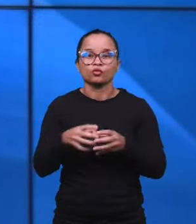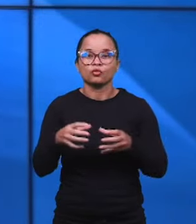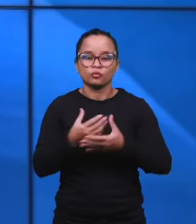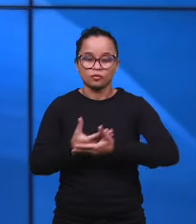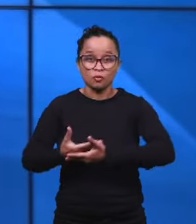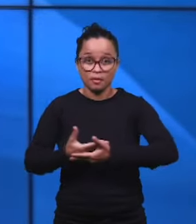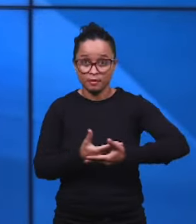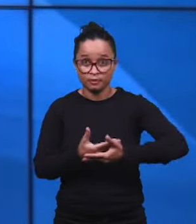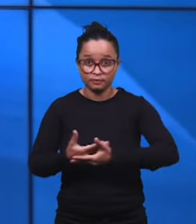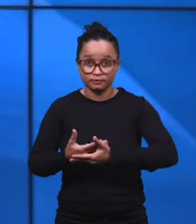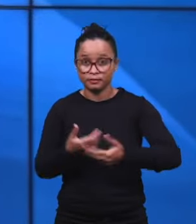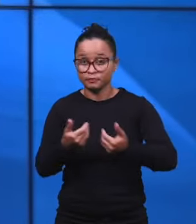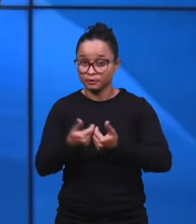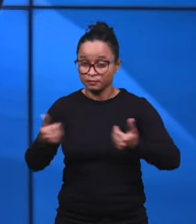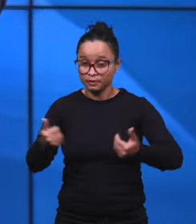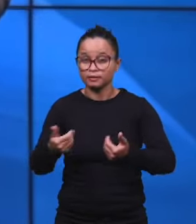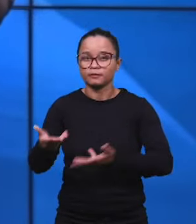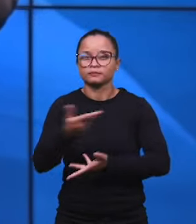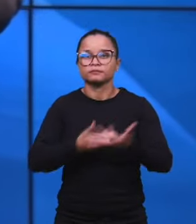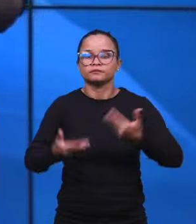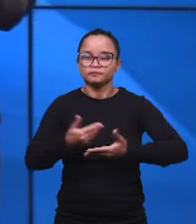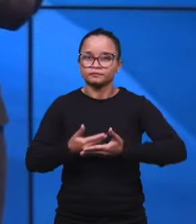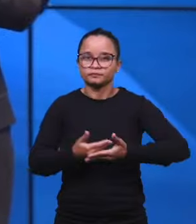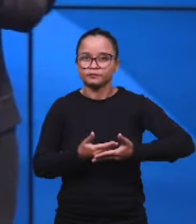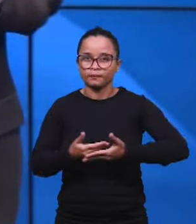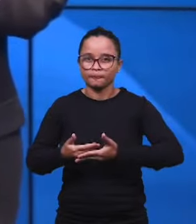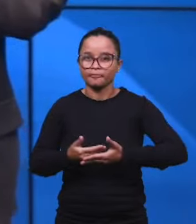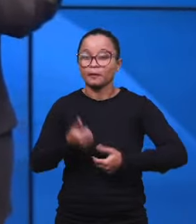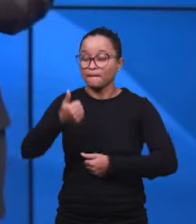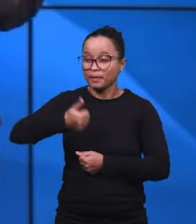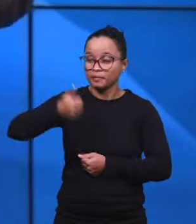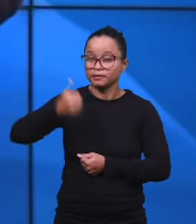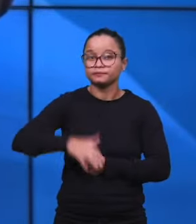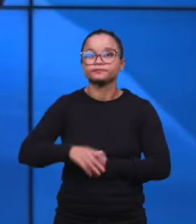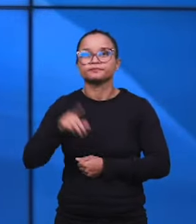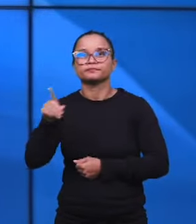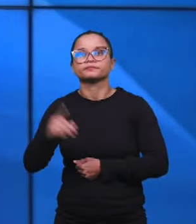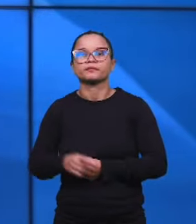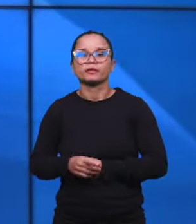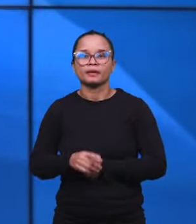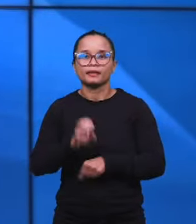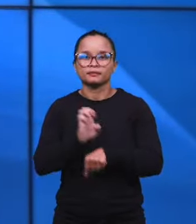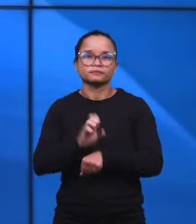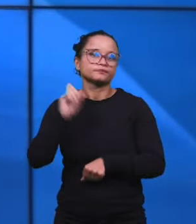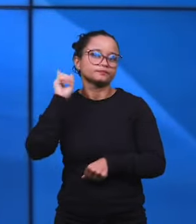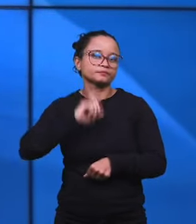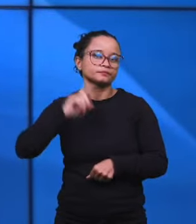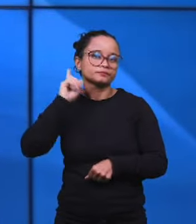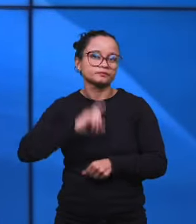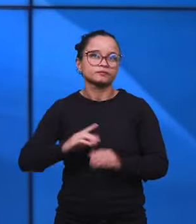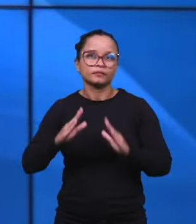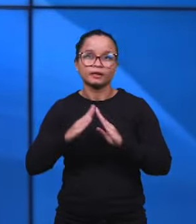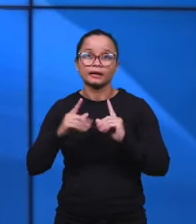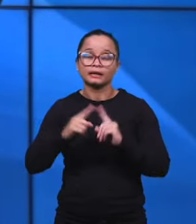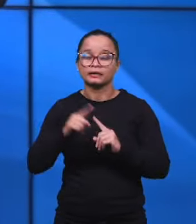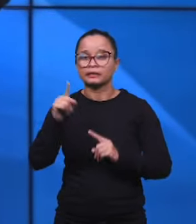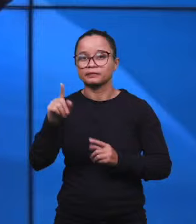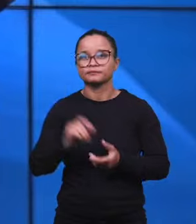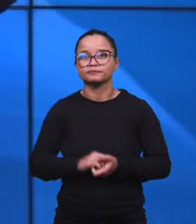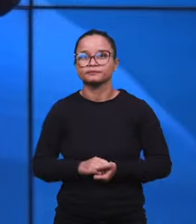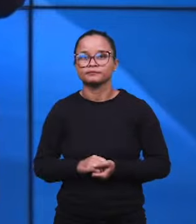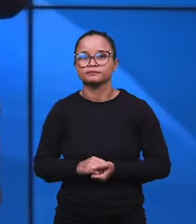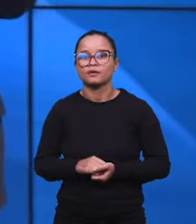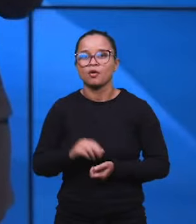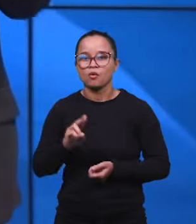separar aqui agora a participação das classes de bebês. E primeiramente nós vamos lá em Minas Gerais, na nossa igreja lá,